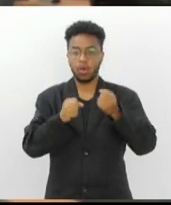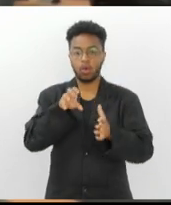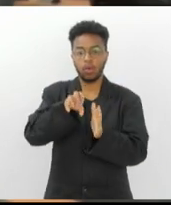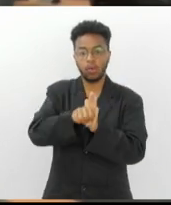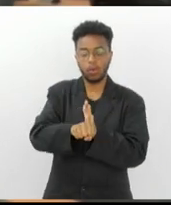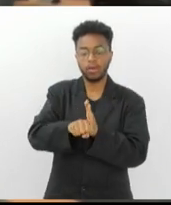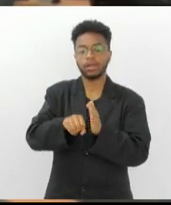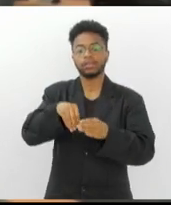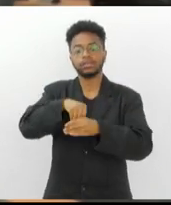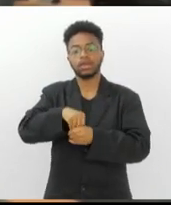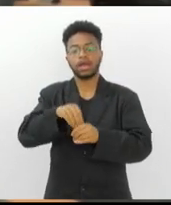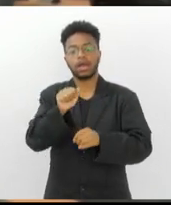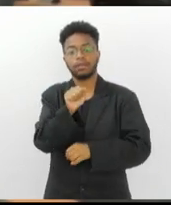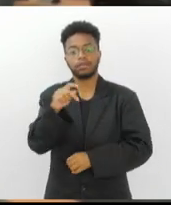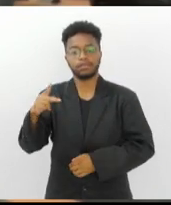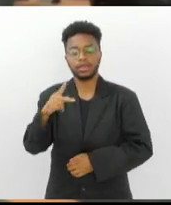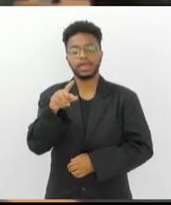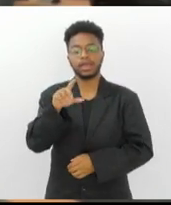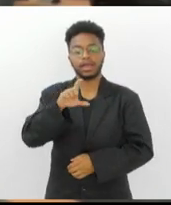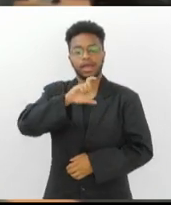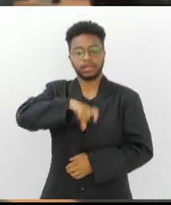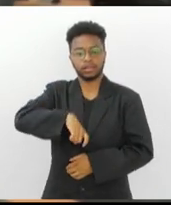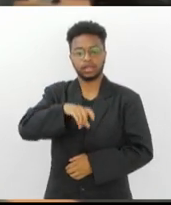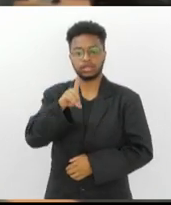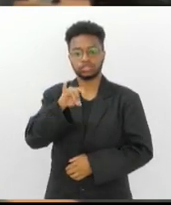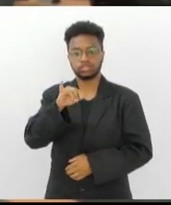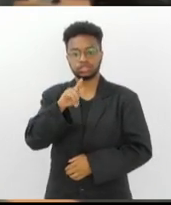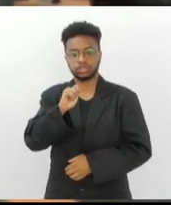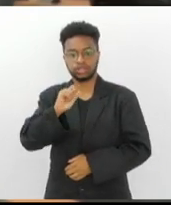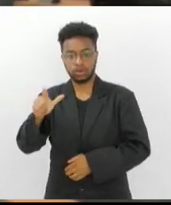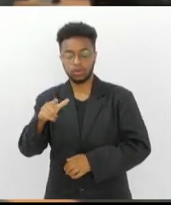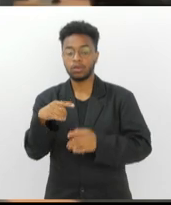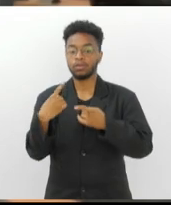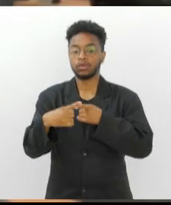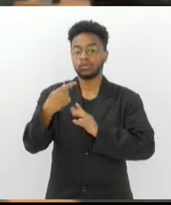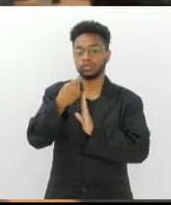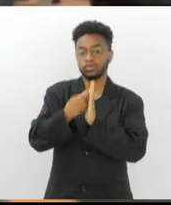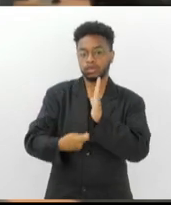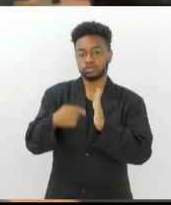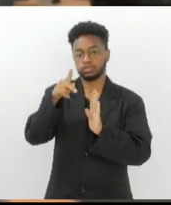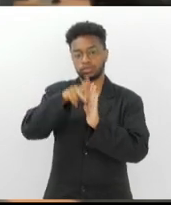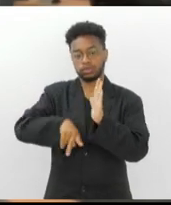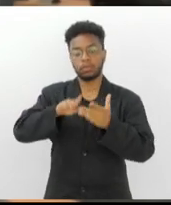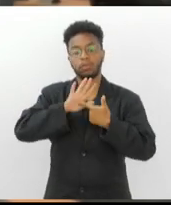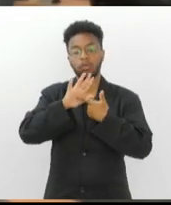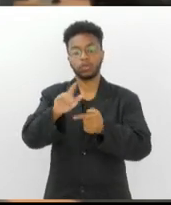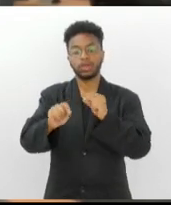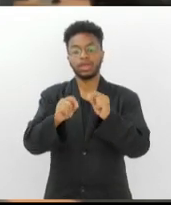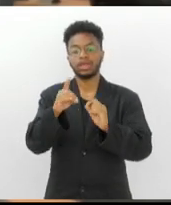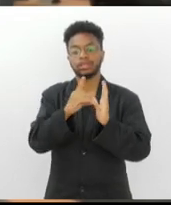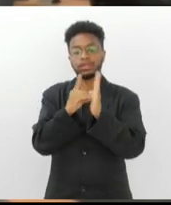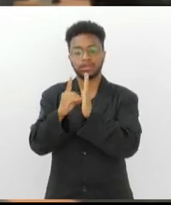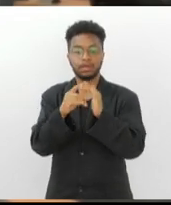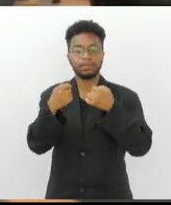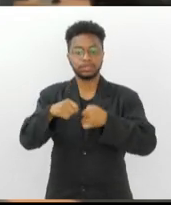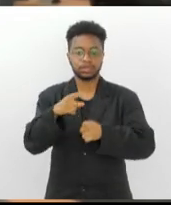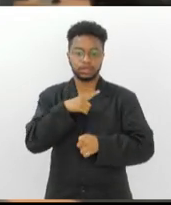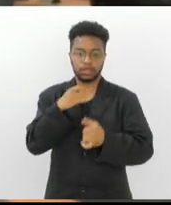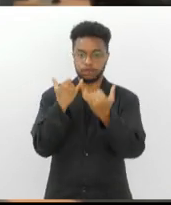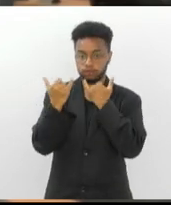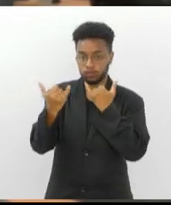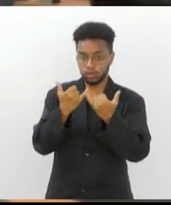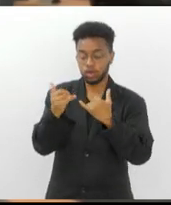aplicativo Carteira Digital de Trânsito. Segundo o texto do projeto, o DETRAN deve ter essas informações dos